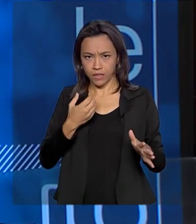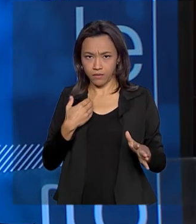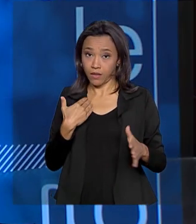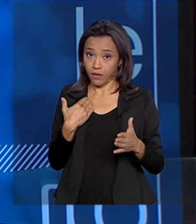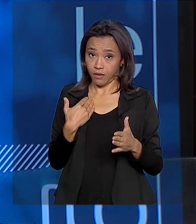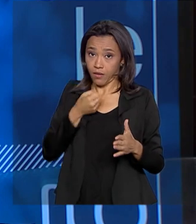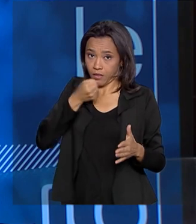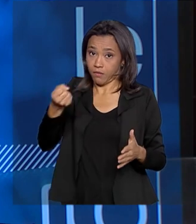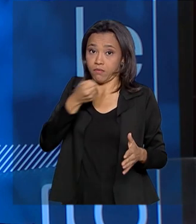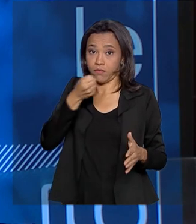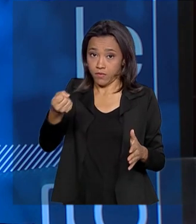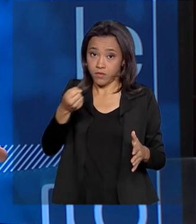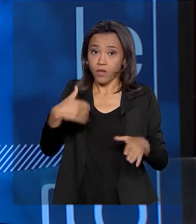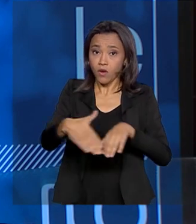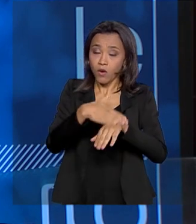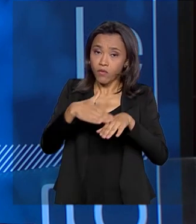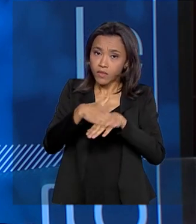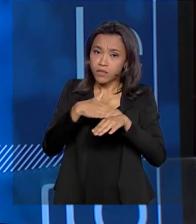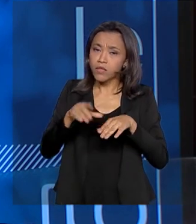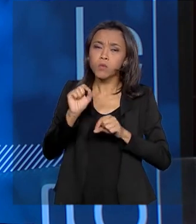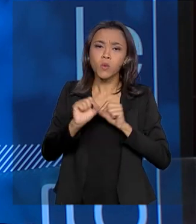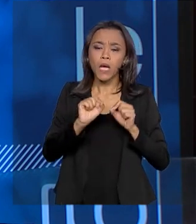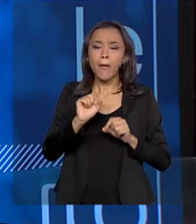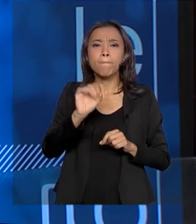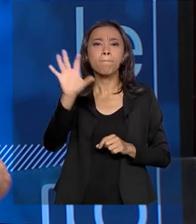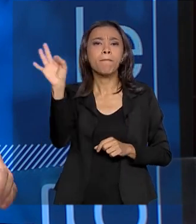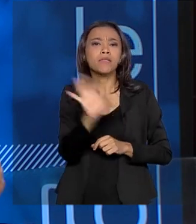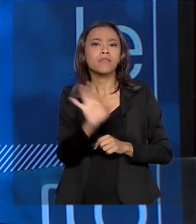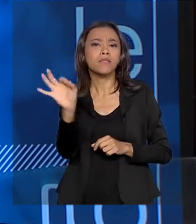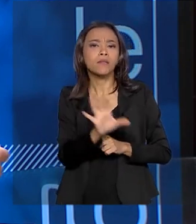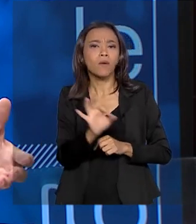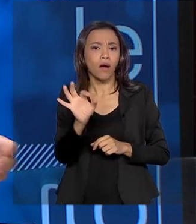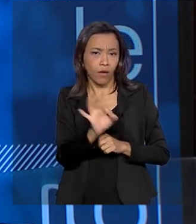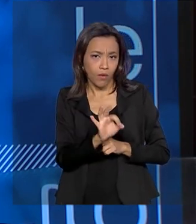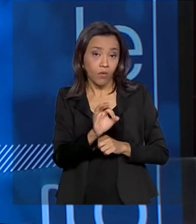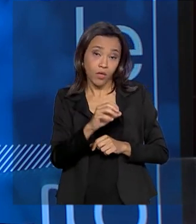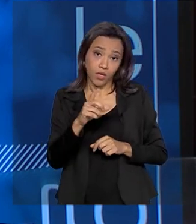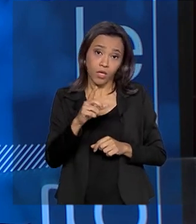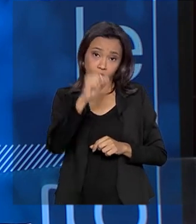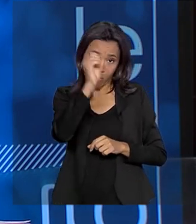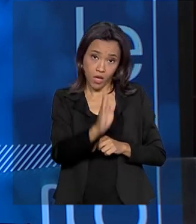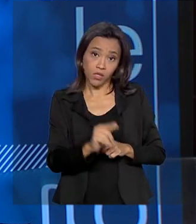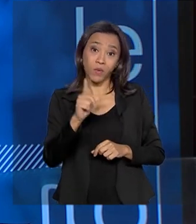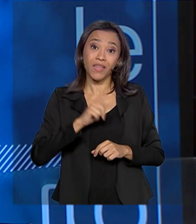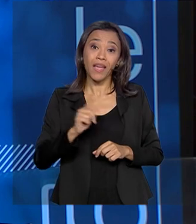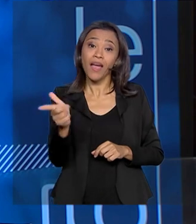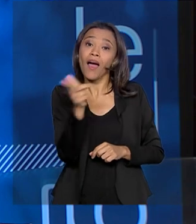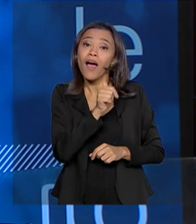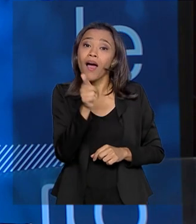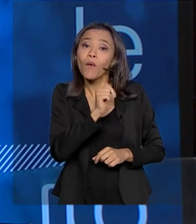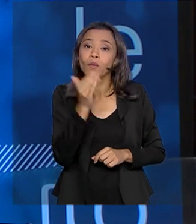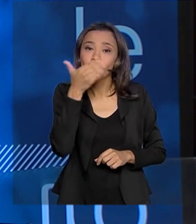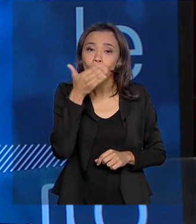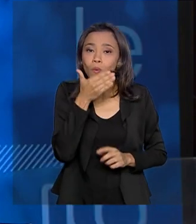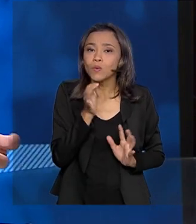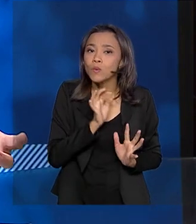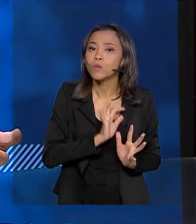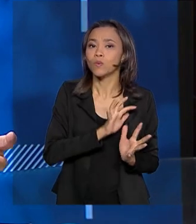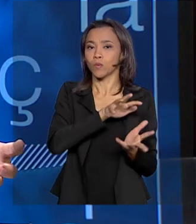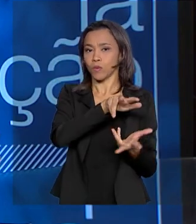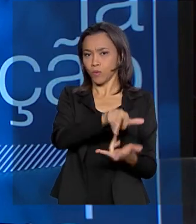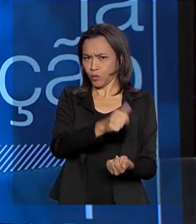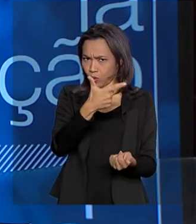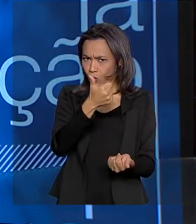esse percentual que o Brasil domina de água doce do planeta, 12% de toda água doce do planeta. É